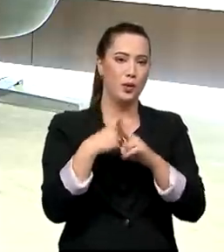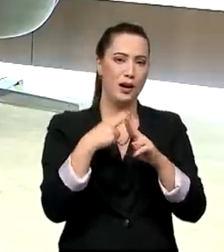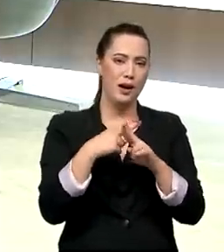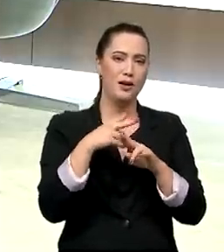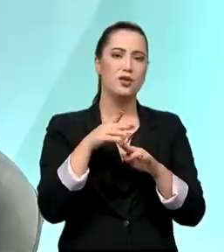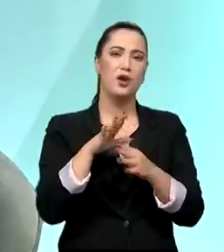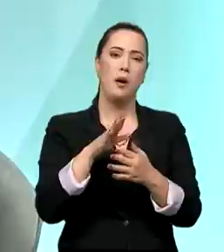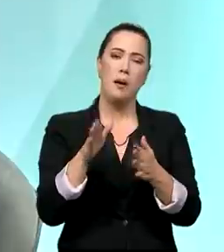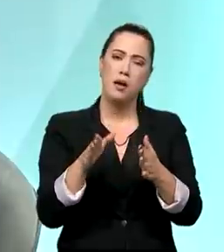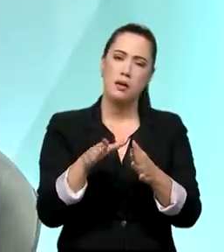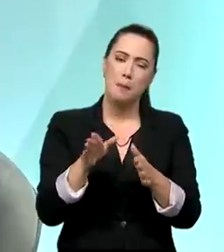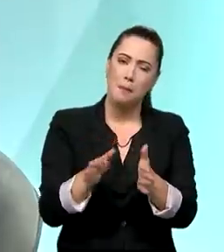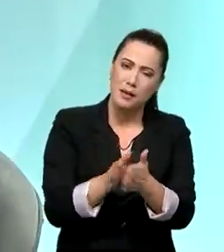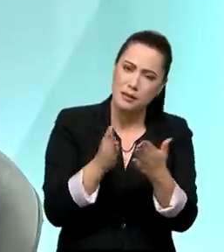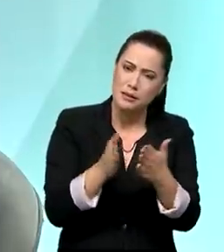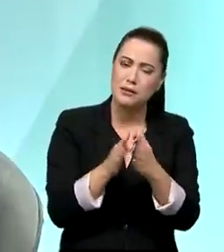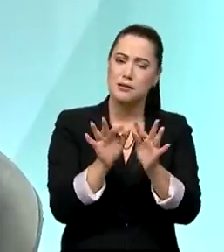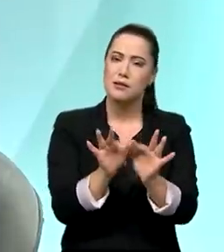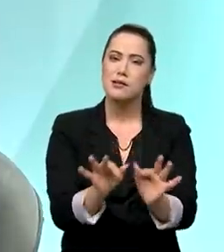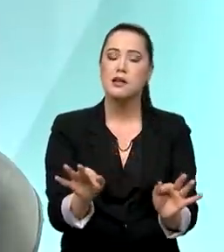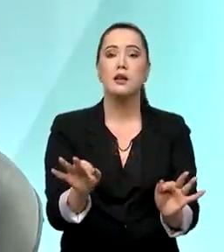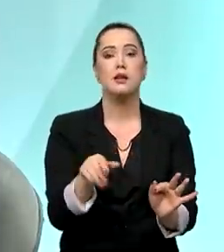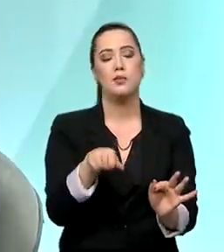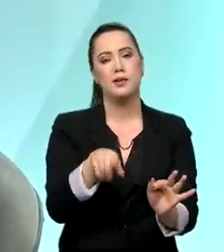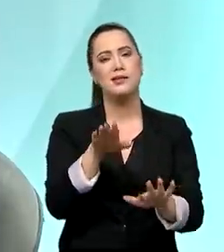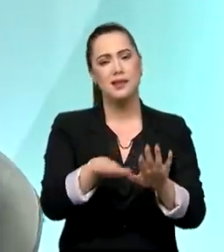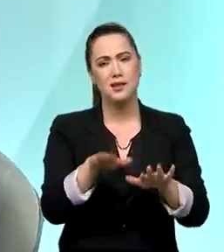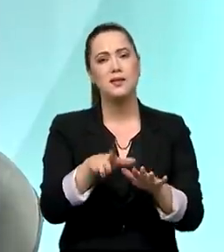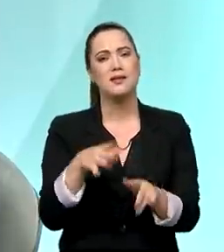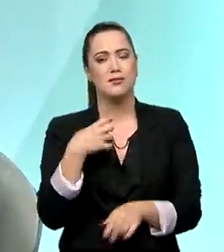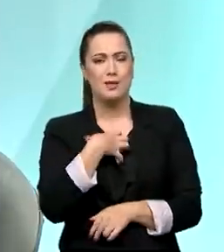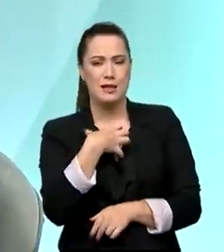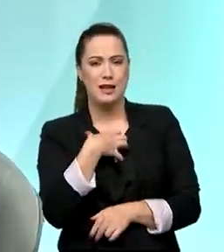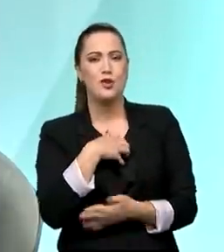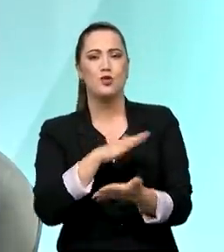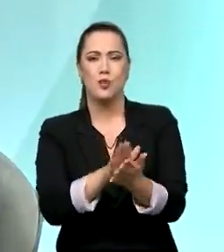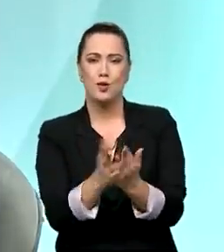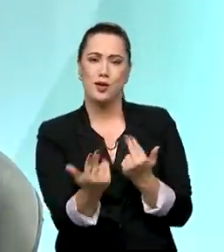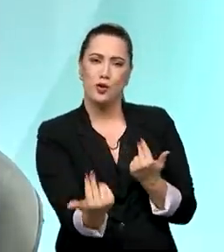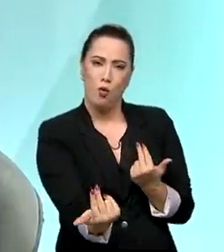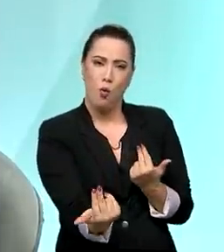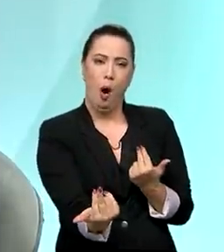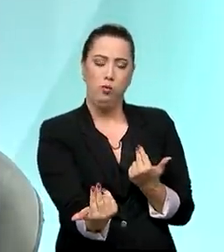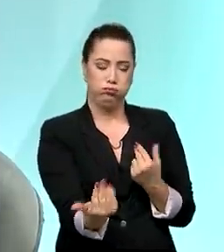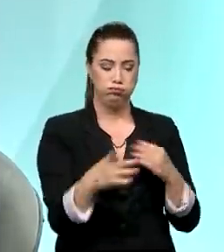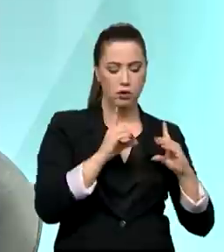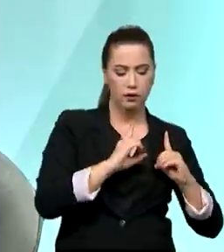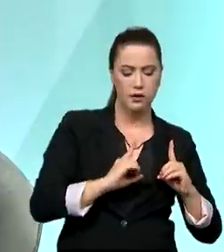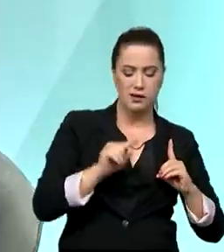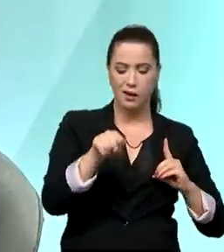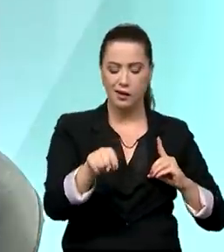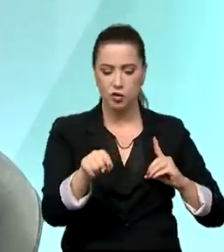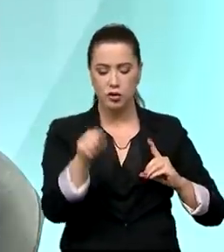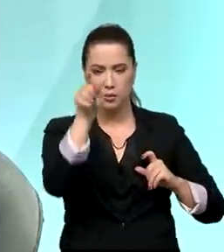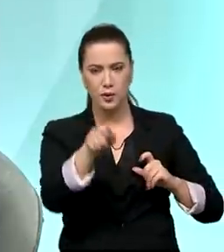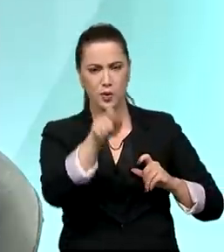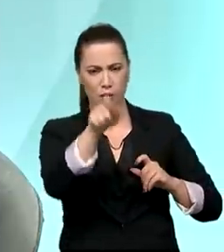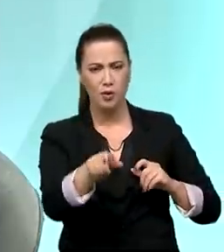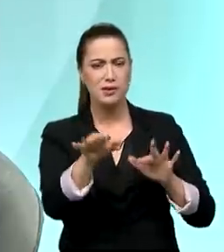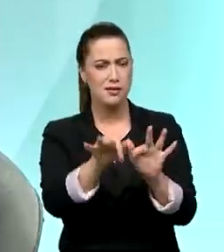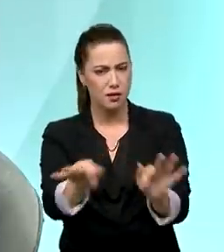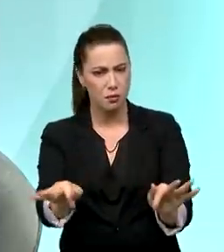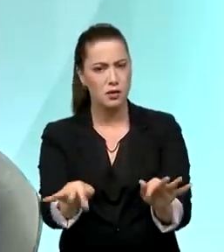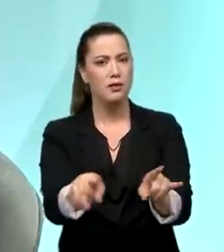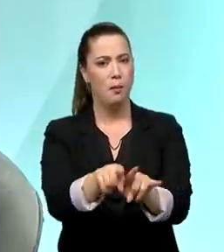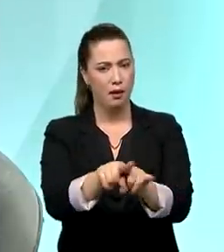viajei 117 finais de semana, a gente já conversou com 30 mil empregados e visitamos mais de 500